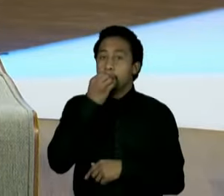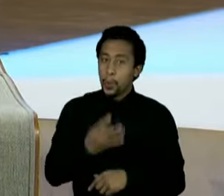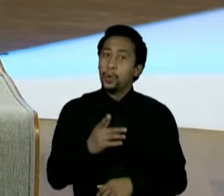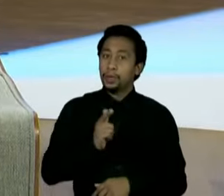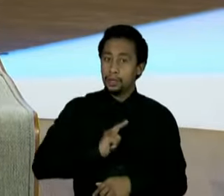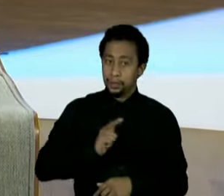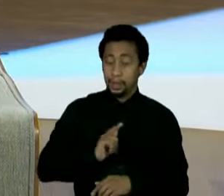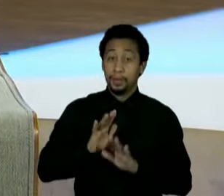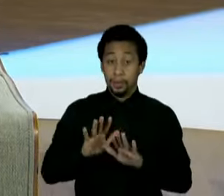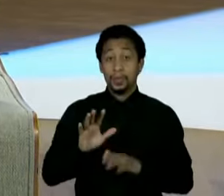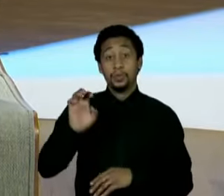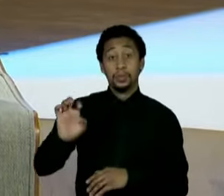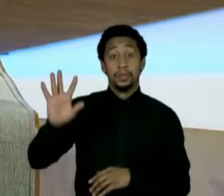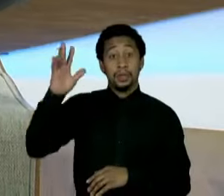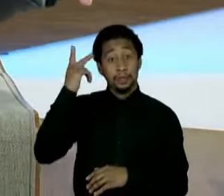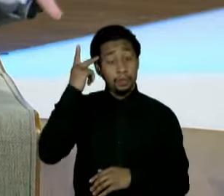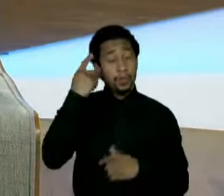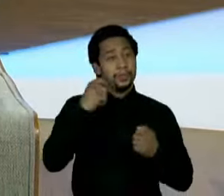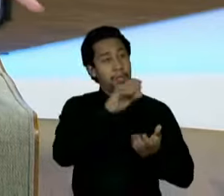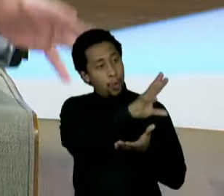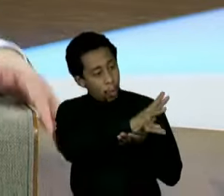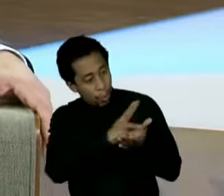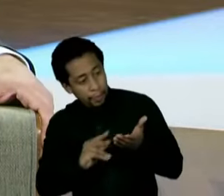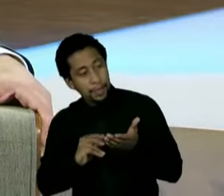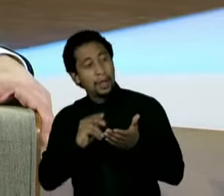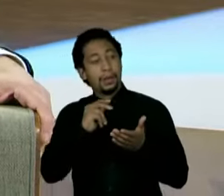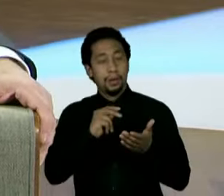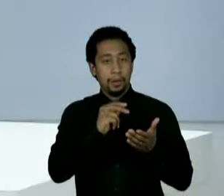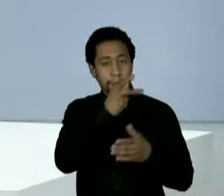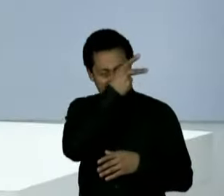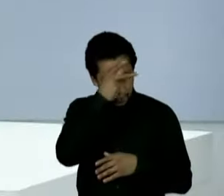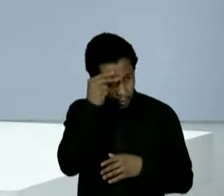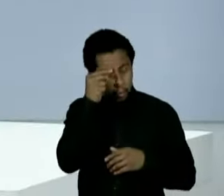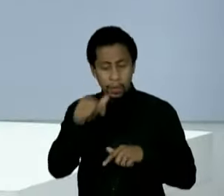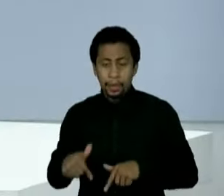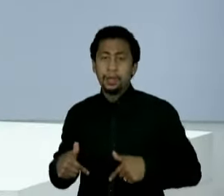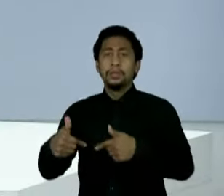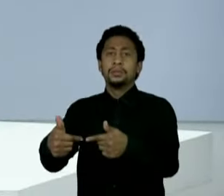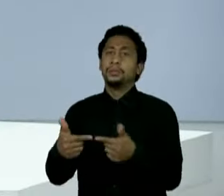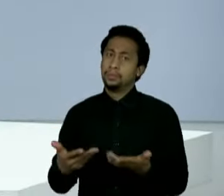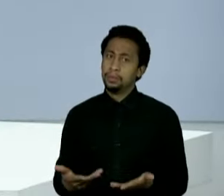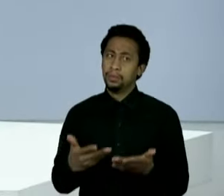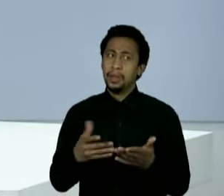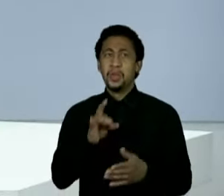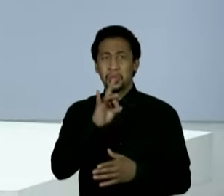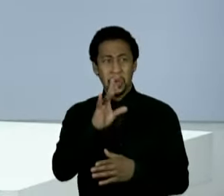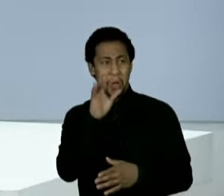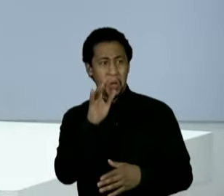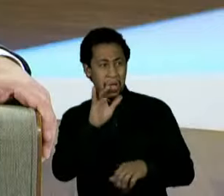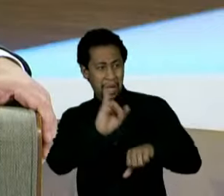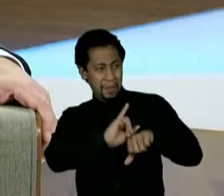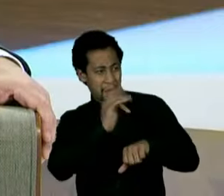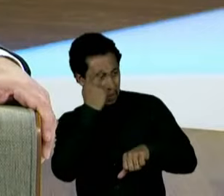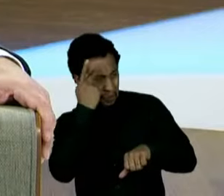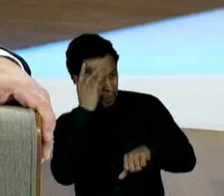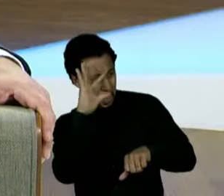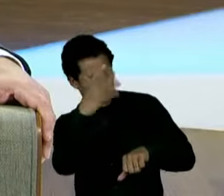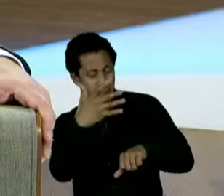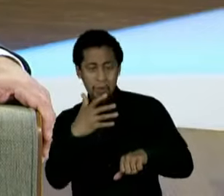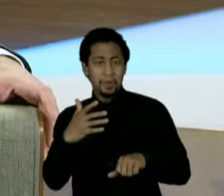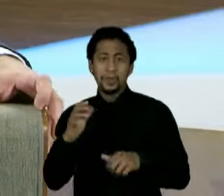governo de São Paulo também. Não pode se esperar só a prefeitura resolver que ela não vai conseguir. Mas fazer internação compulsória, senhor? Se for necessário, sim.